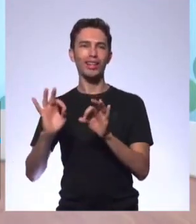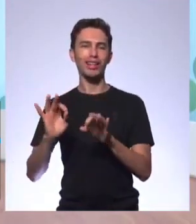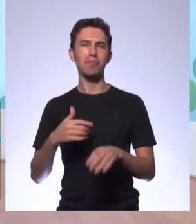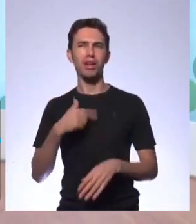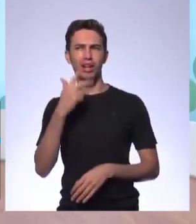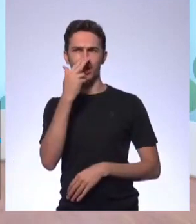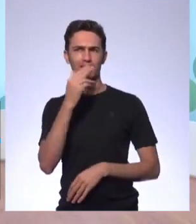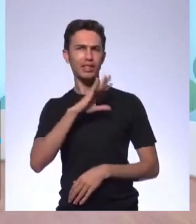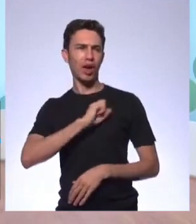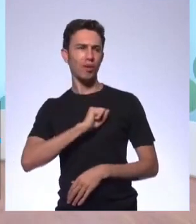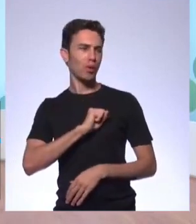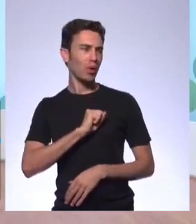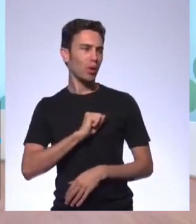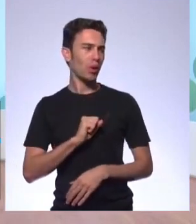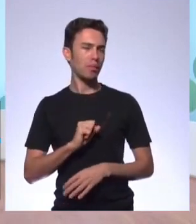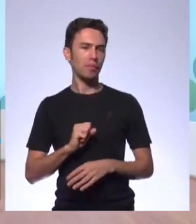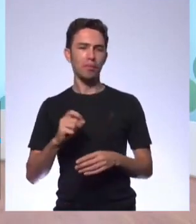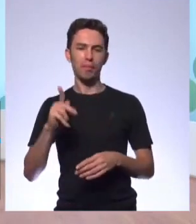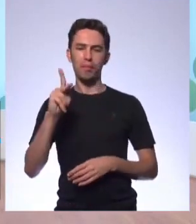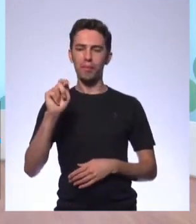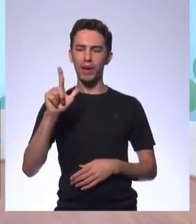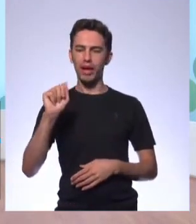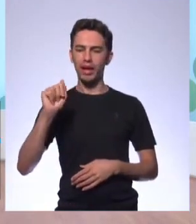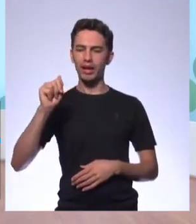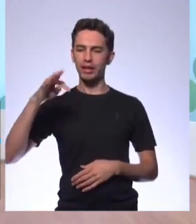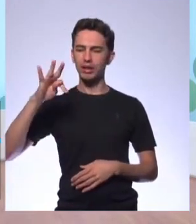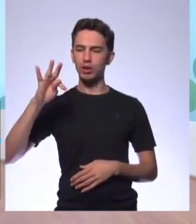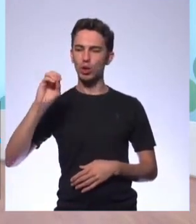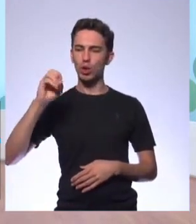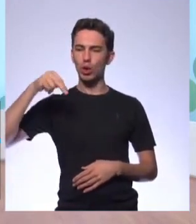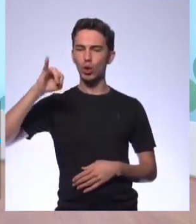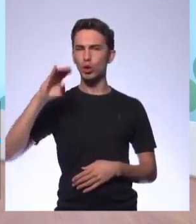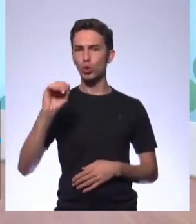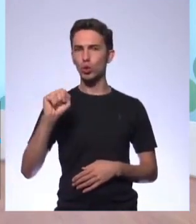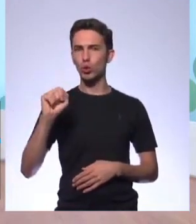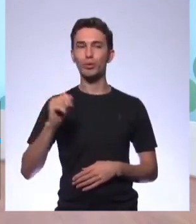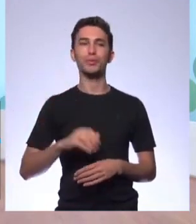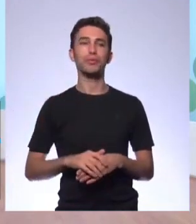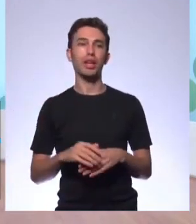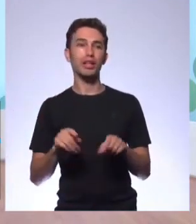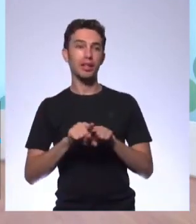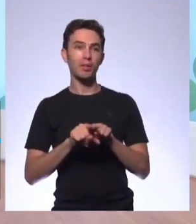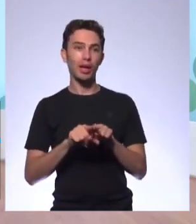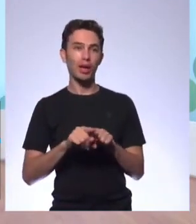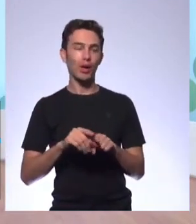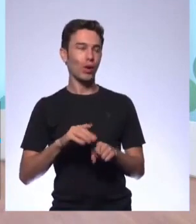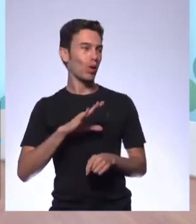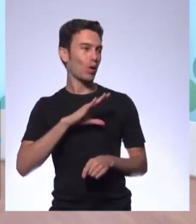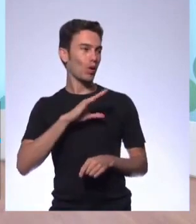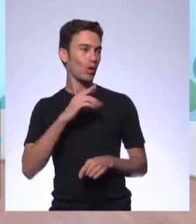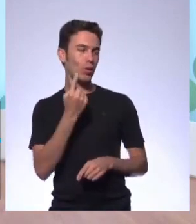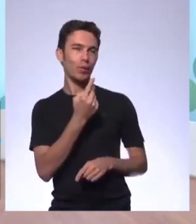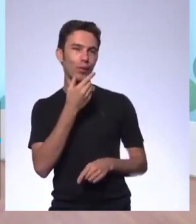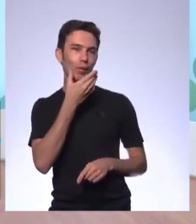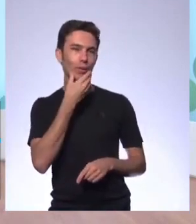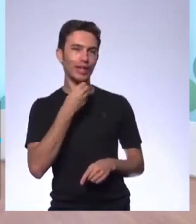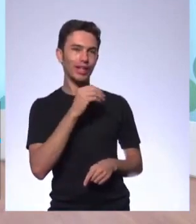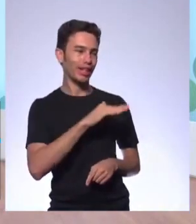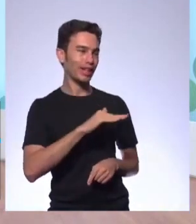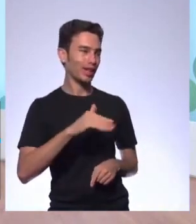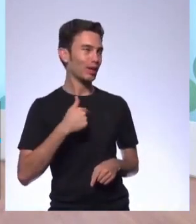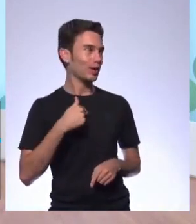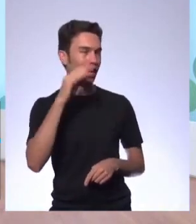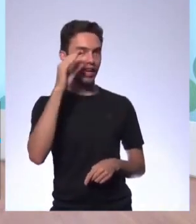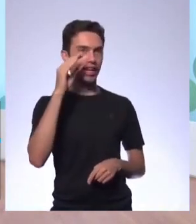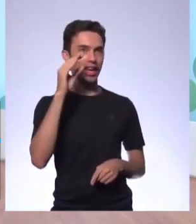né? Nossa, que bacana. Aqui, esse aqui é bacana. O menino que descobriu o vento, que é o Murilo que está